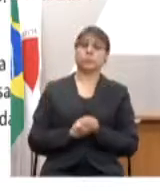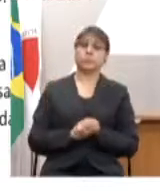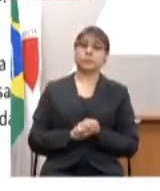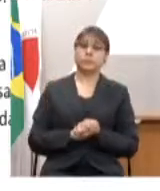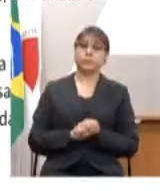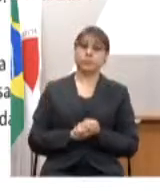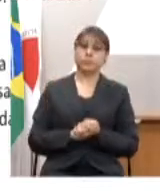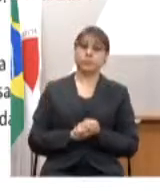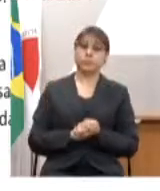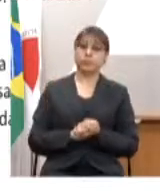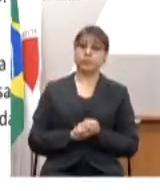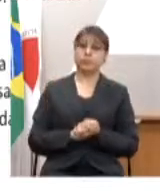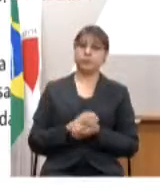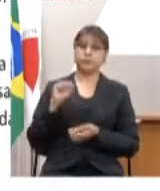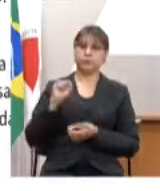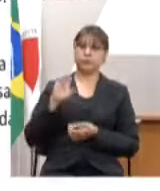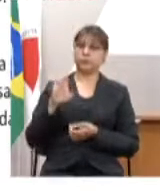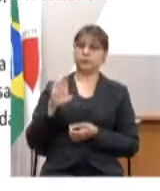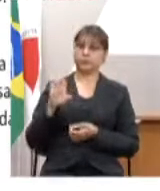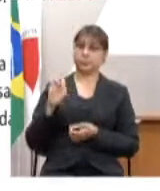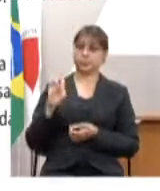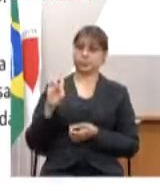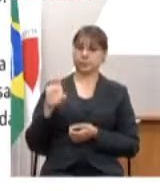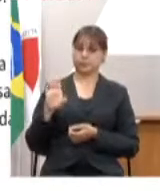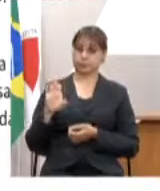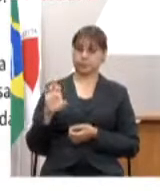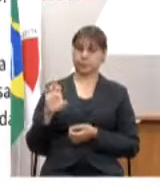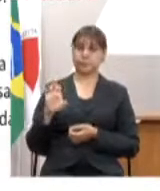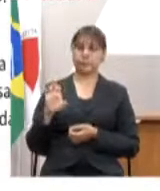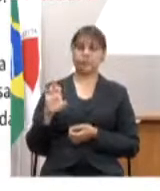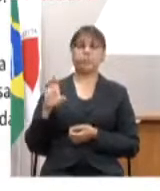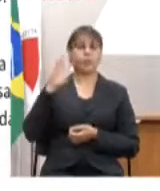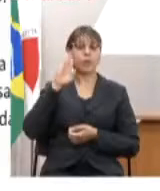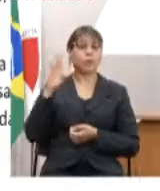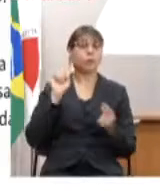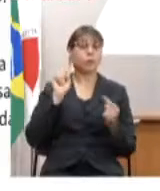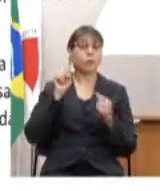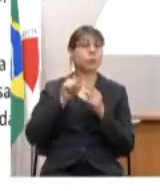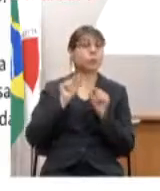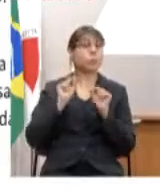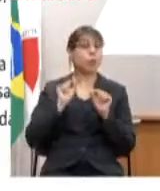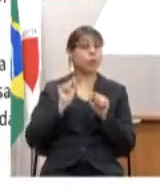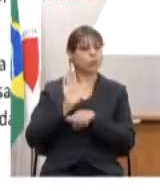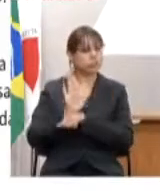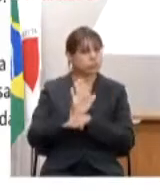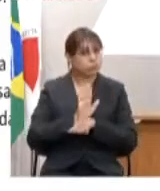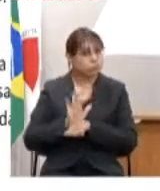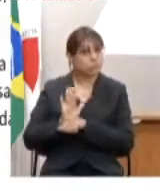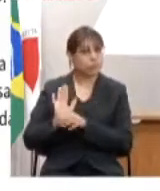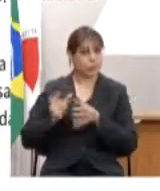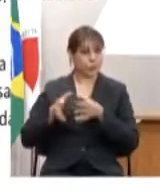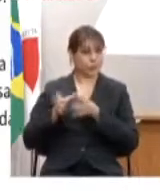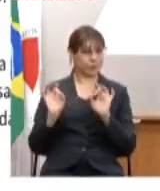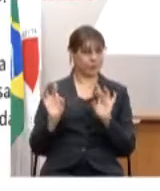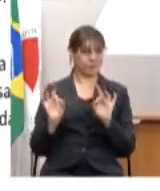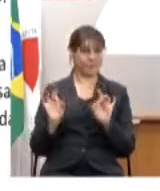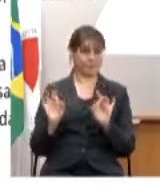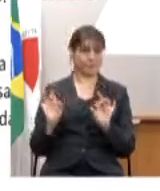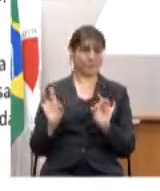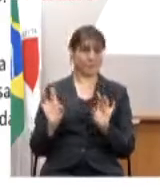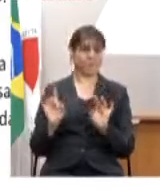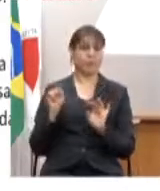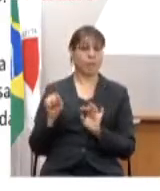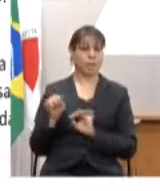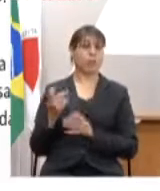parte da instância do Minas Consciente e tem por objetivo assessorar o Comitê Extraordinário ou seja ele